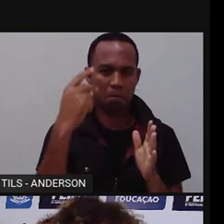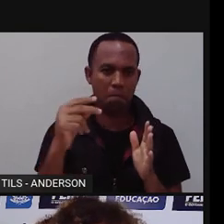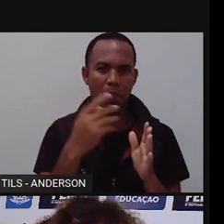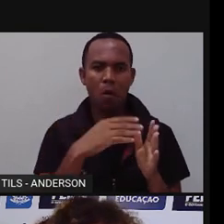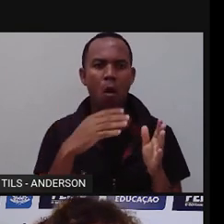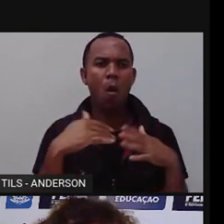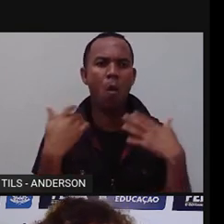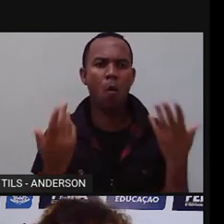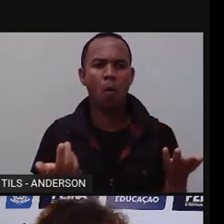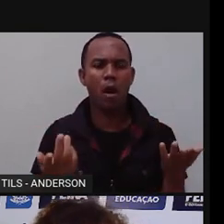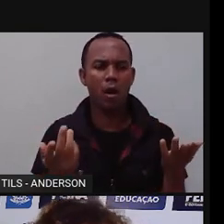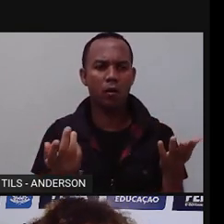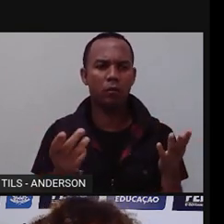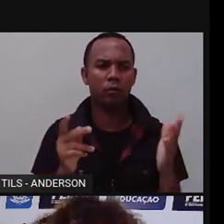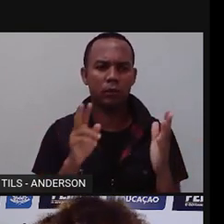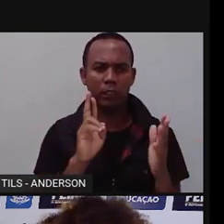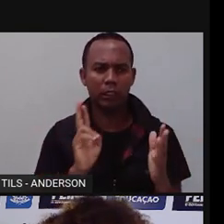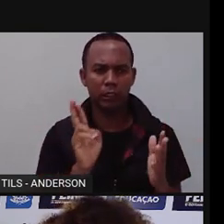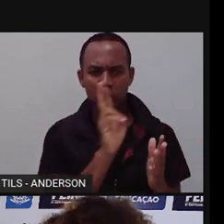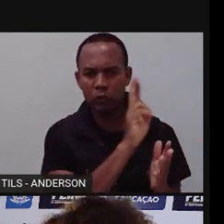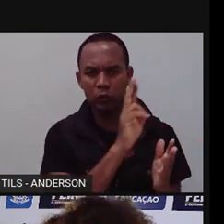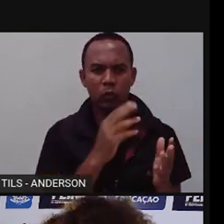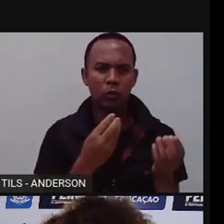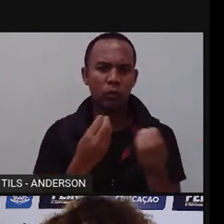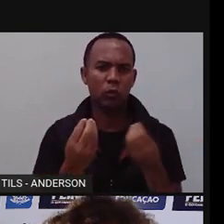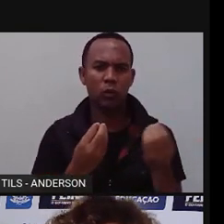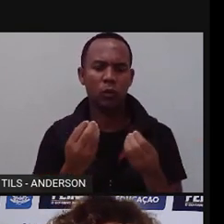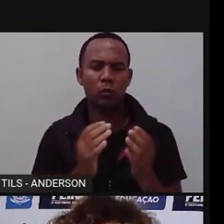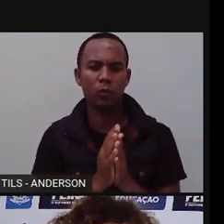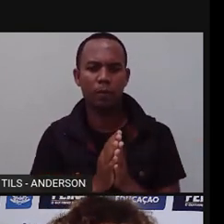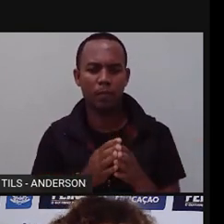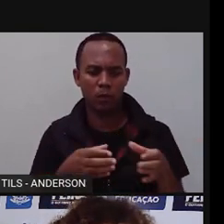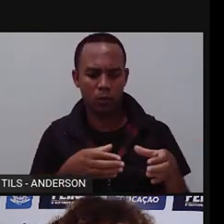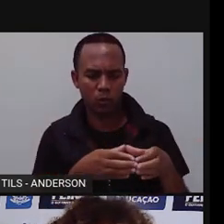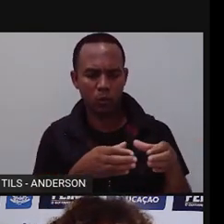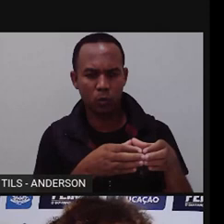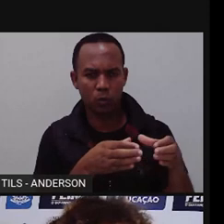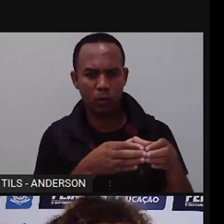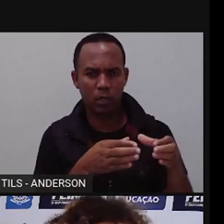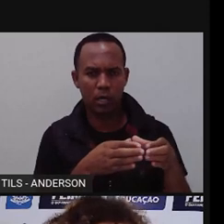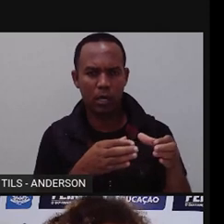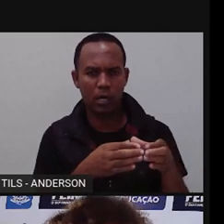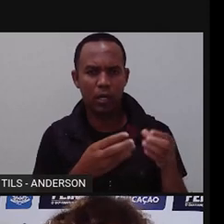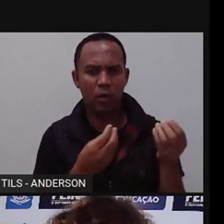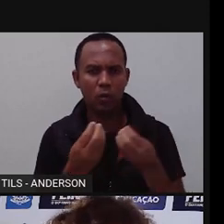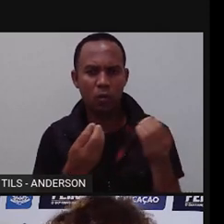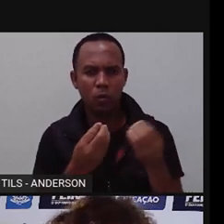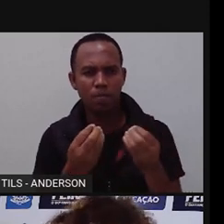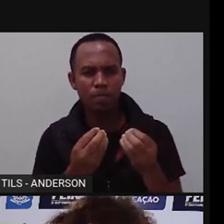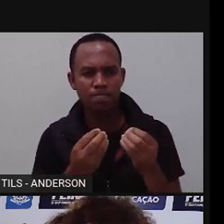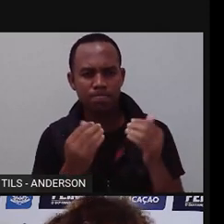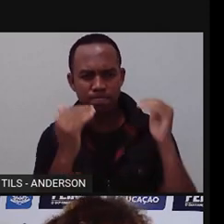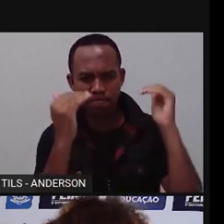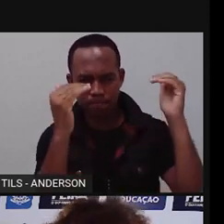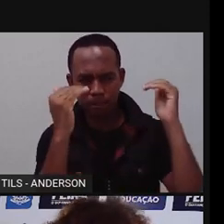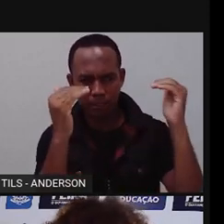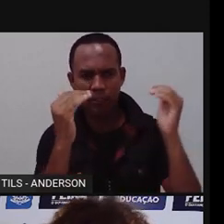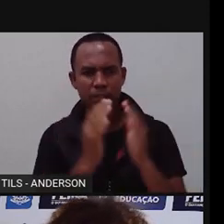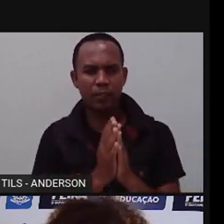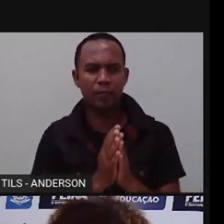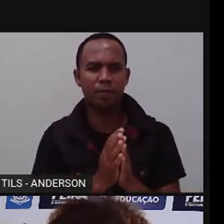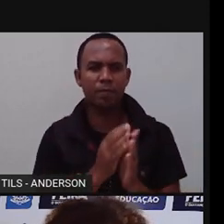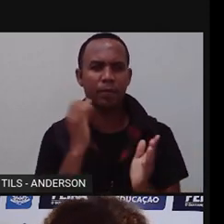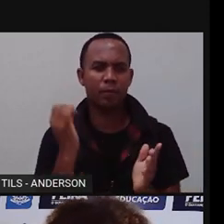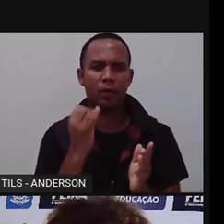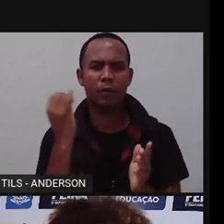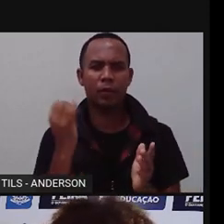locais de onde haviam saído do continente africano. Então, eles procuravam o quê? Manter as suas tradições. E por isso a